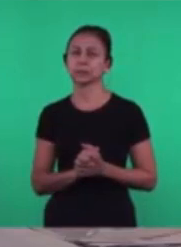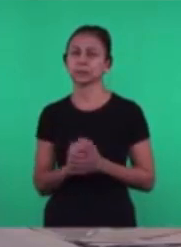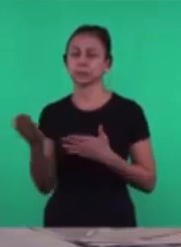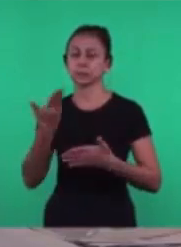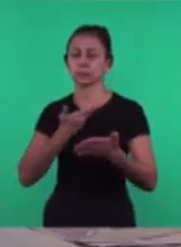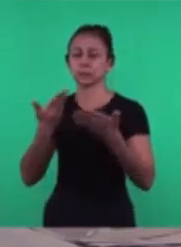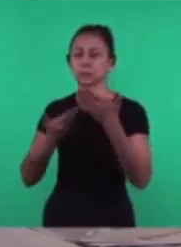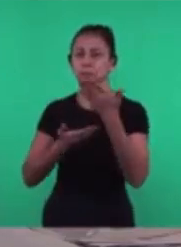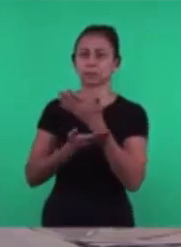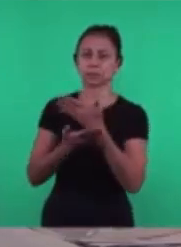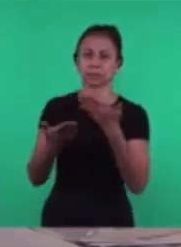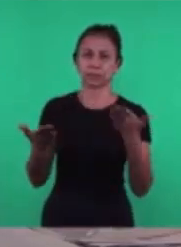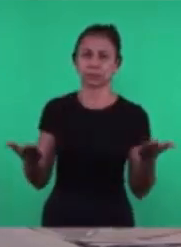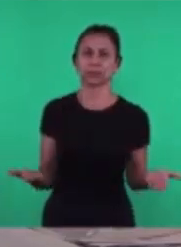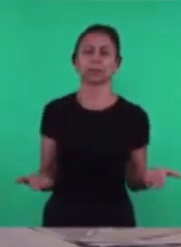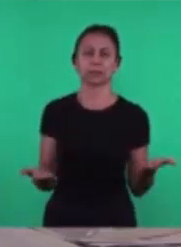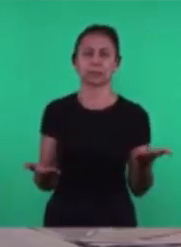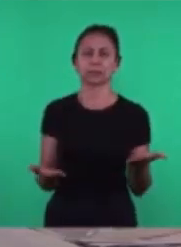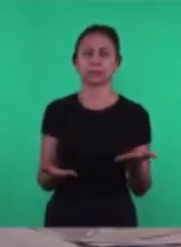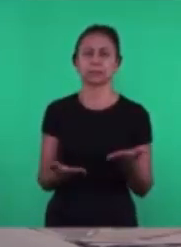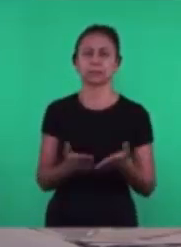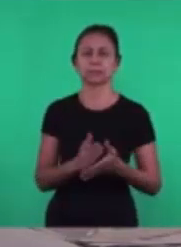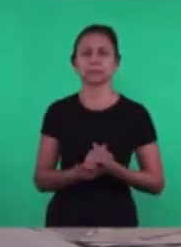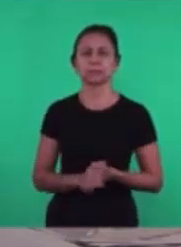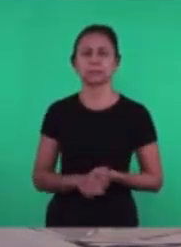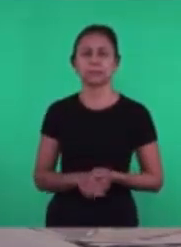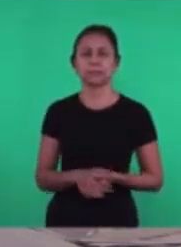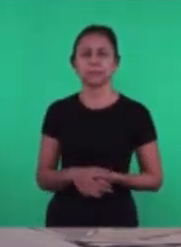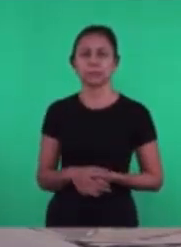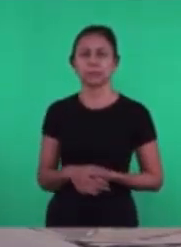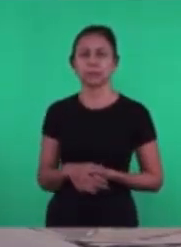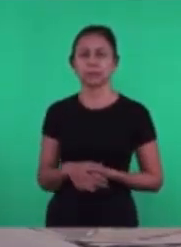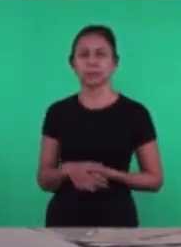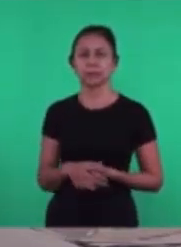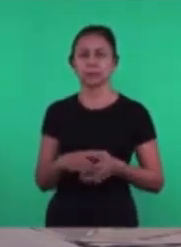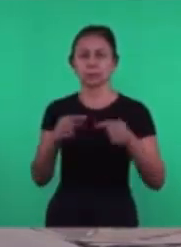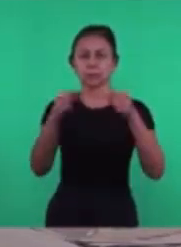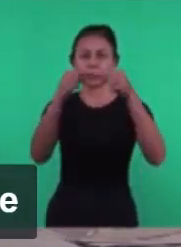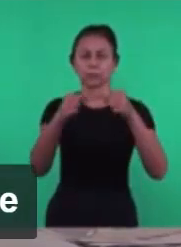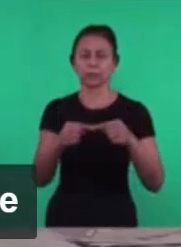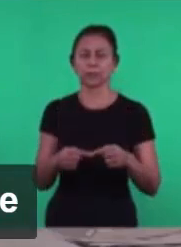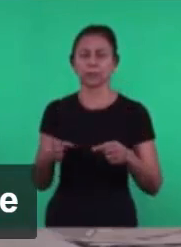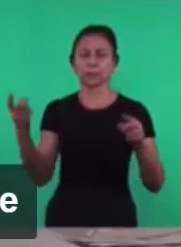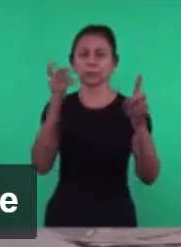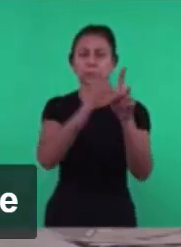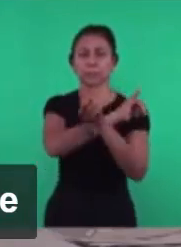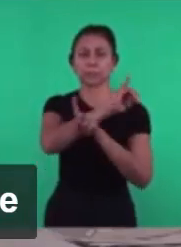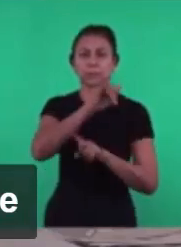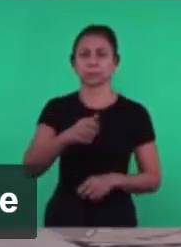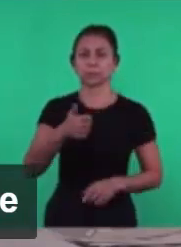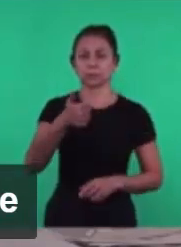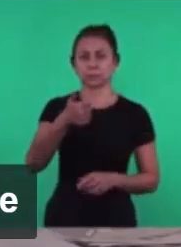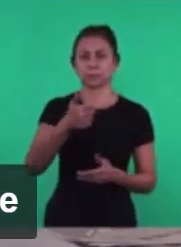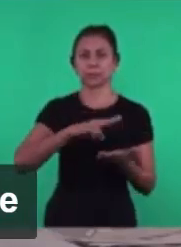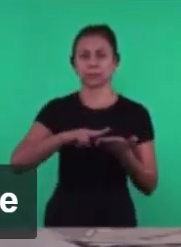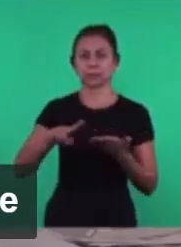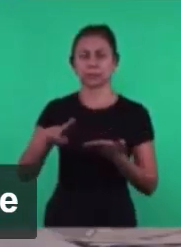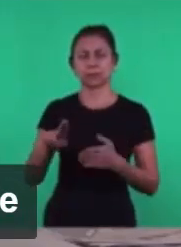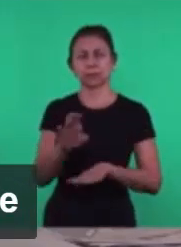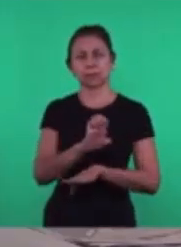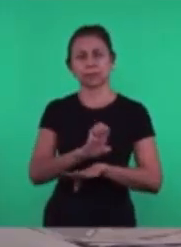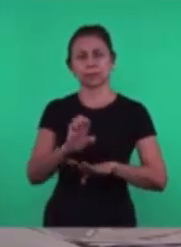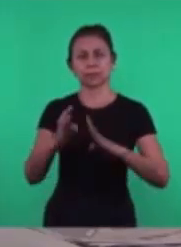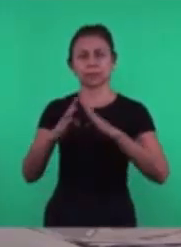irmãs A respeito dessa questão aqui Existe uma associação profética Entre a primeira carta à igreja de Éfeso